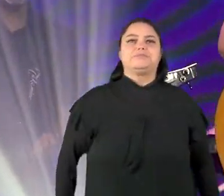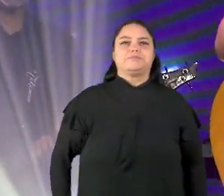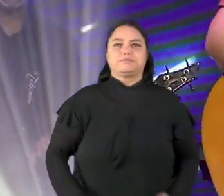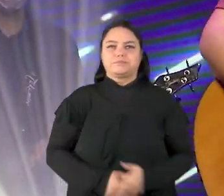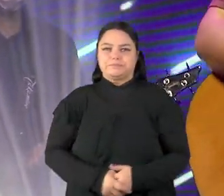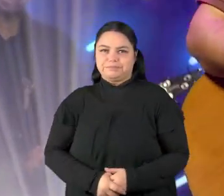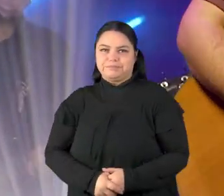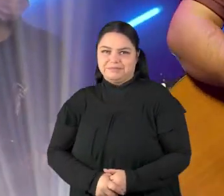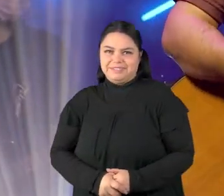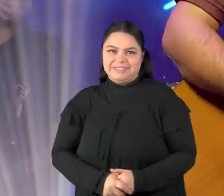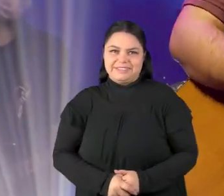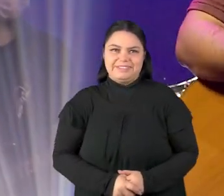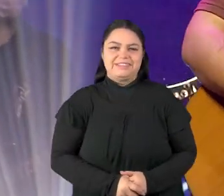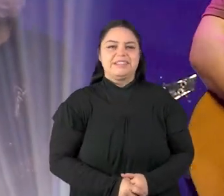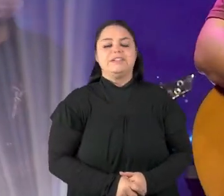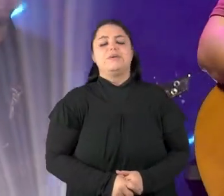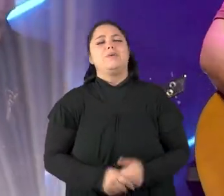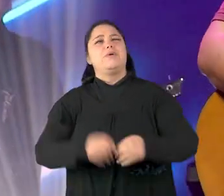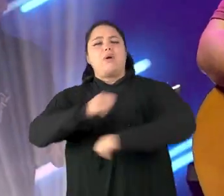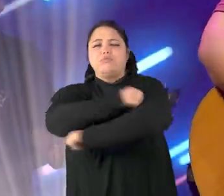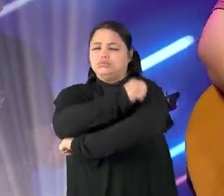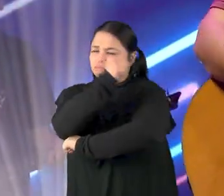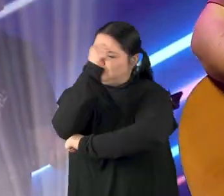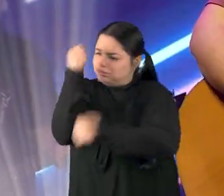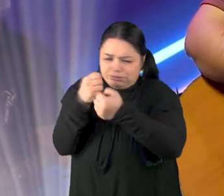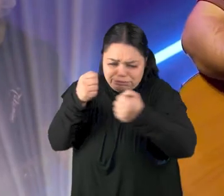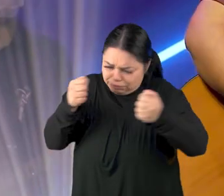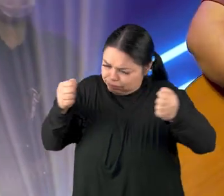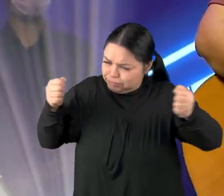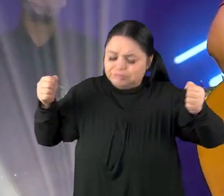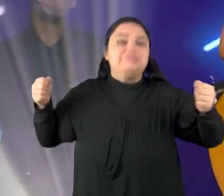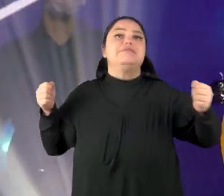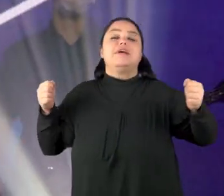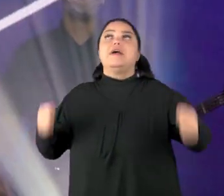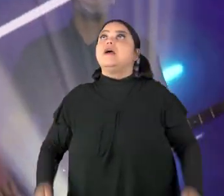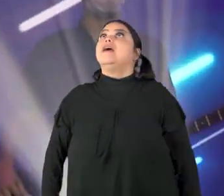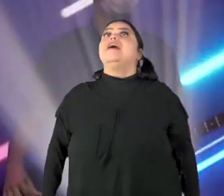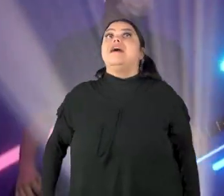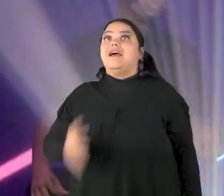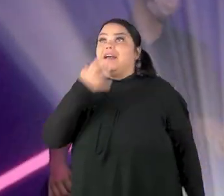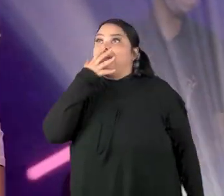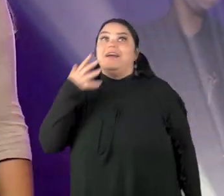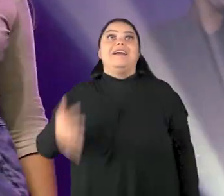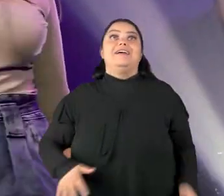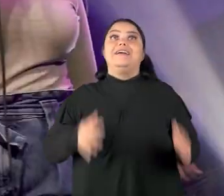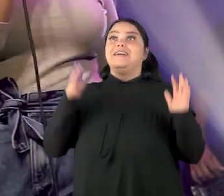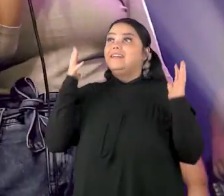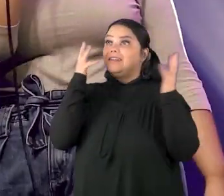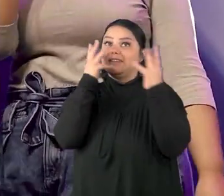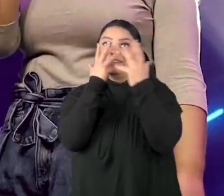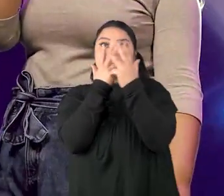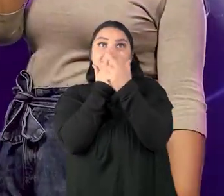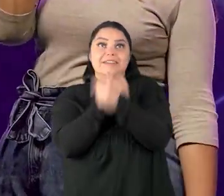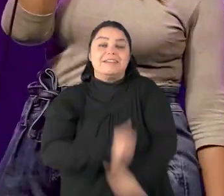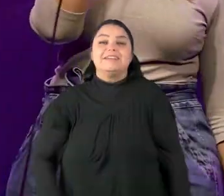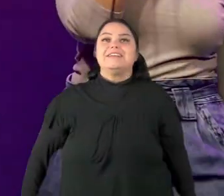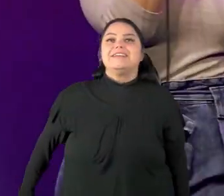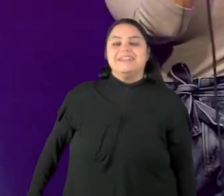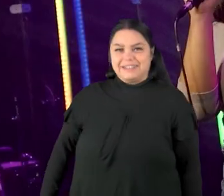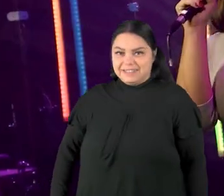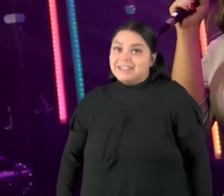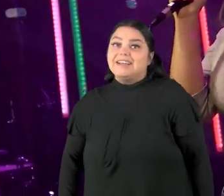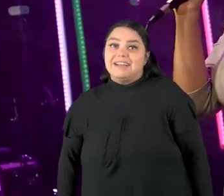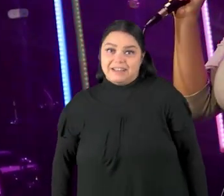Eu abro a minha janela, eu abro vejo tanta coisa